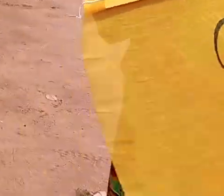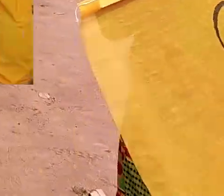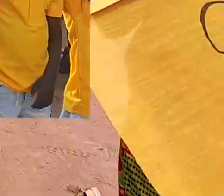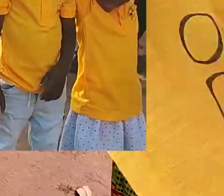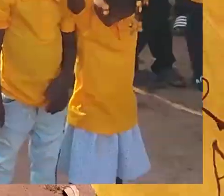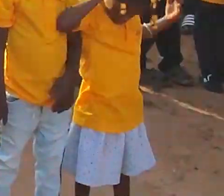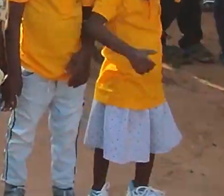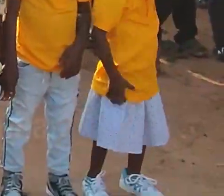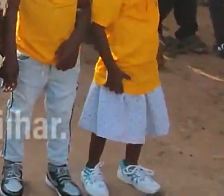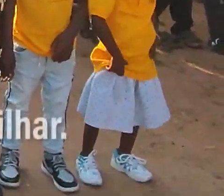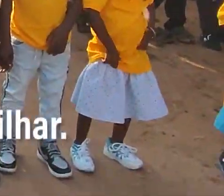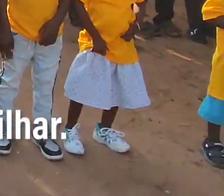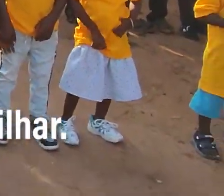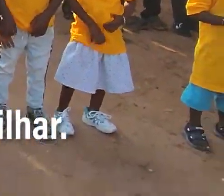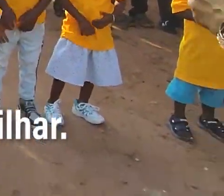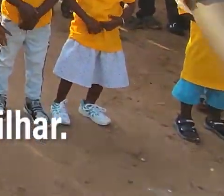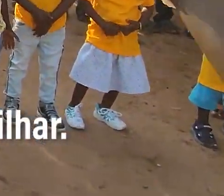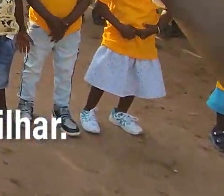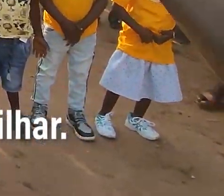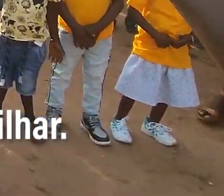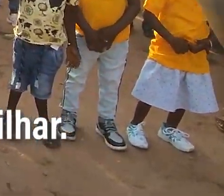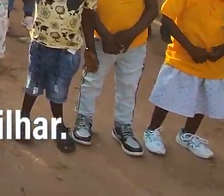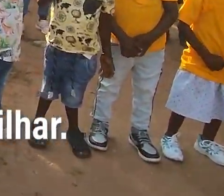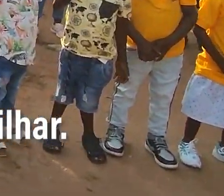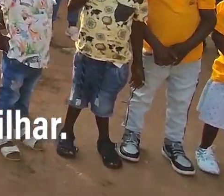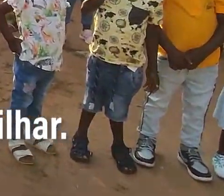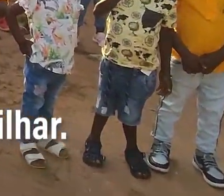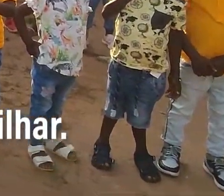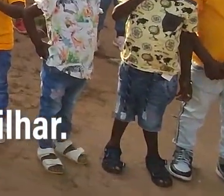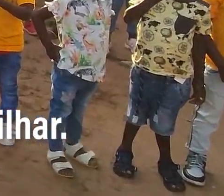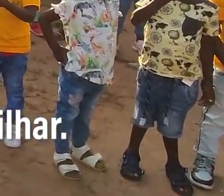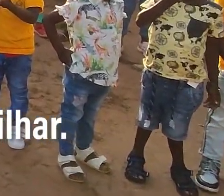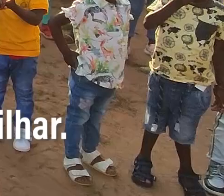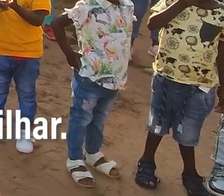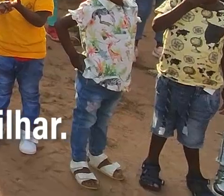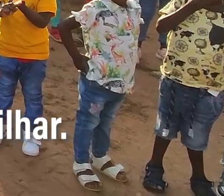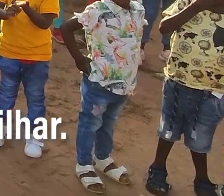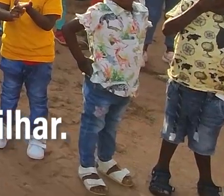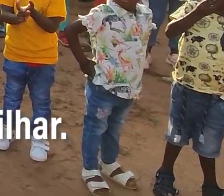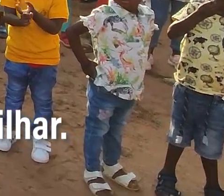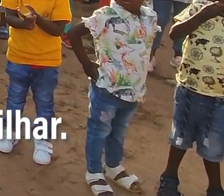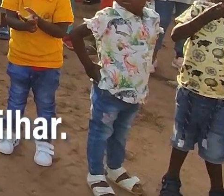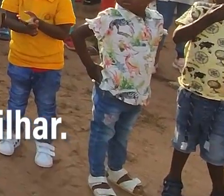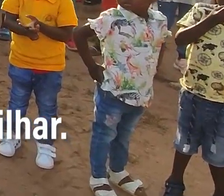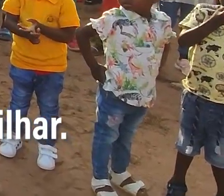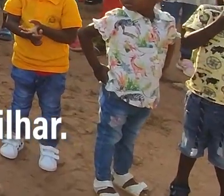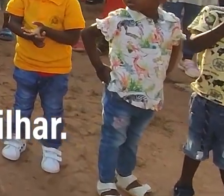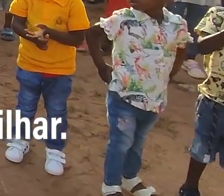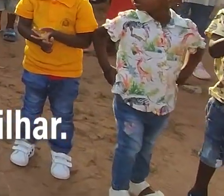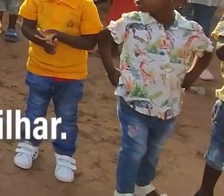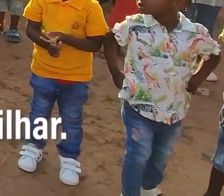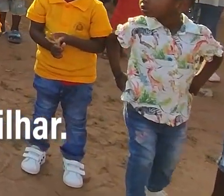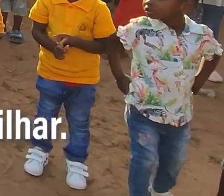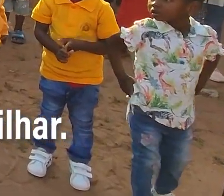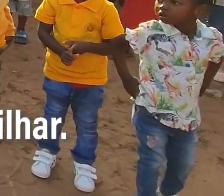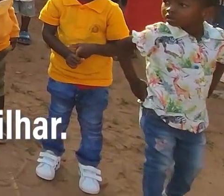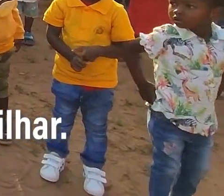esta luz pequenina vou deixar-la brilhar,